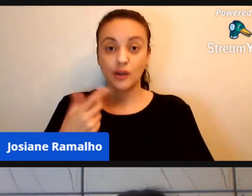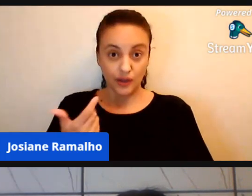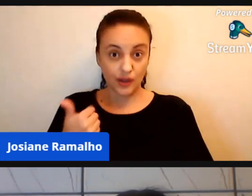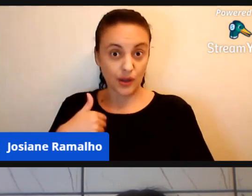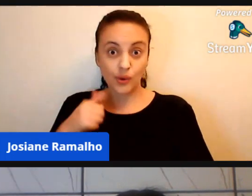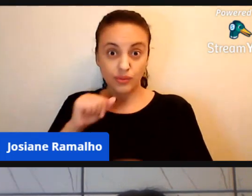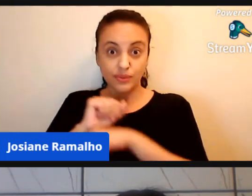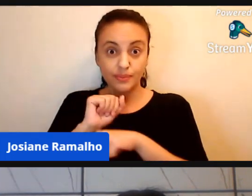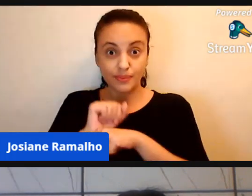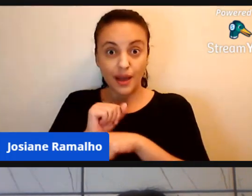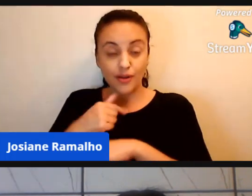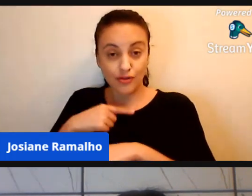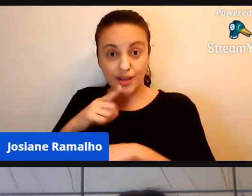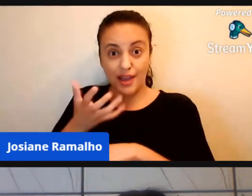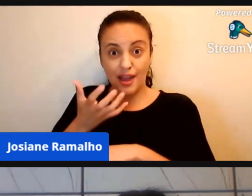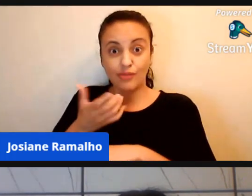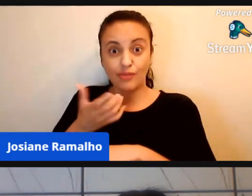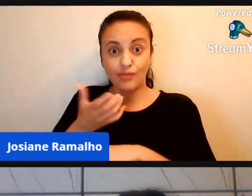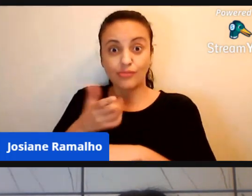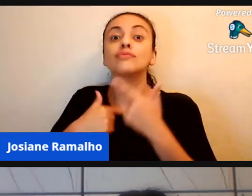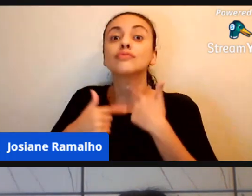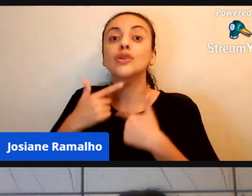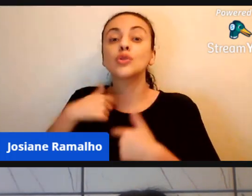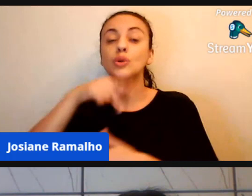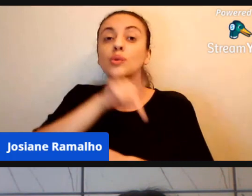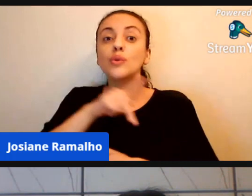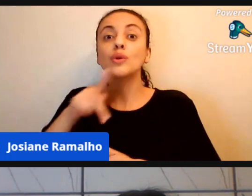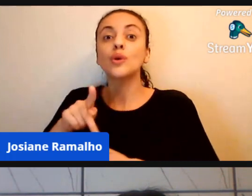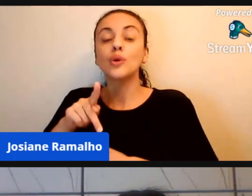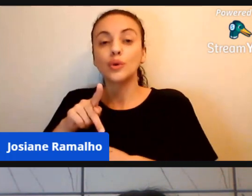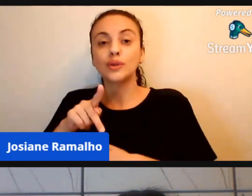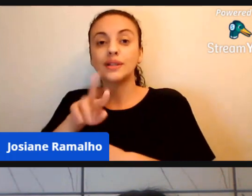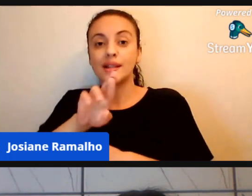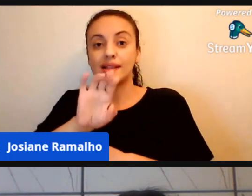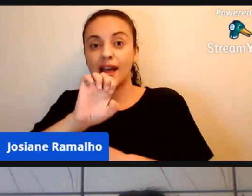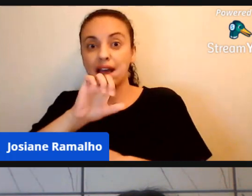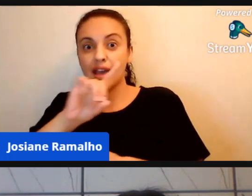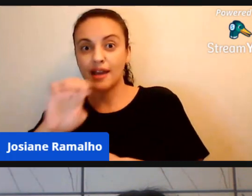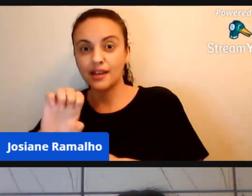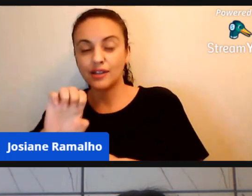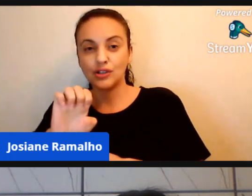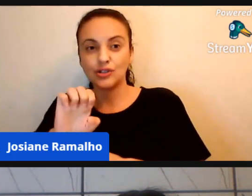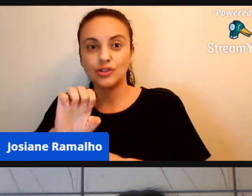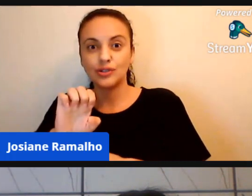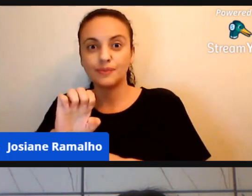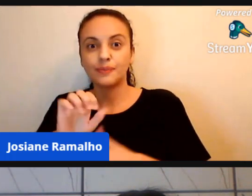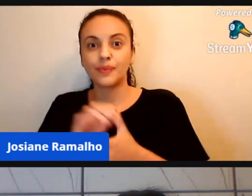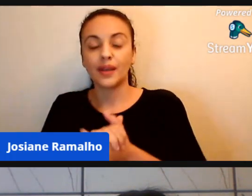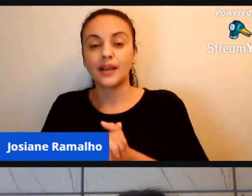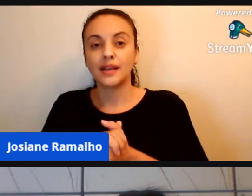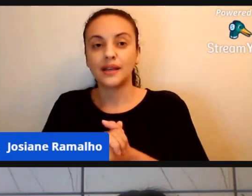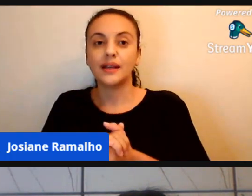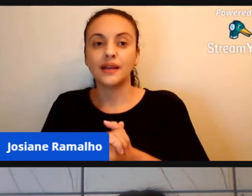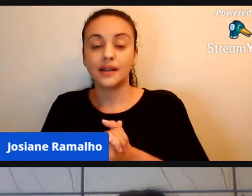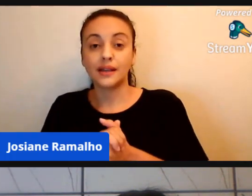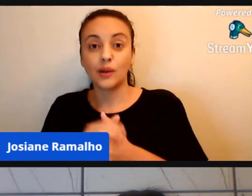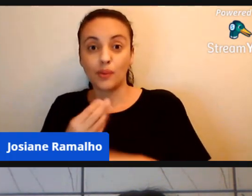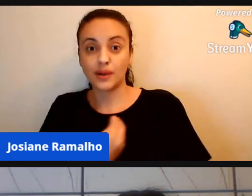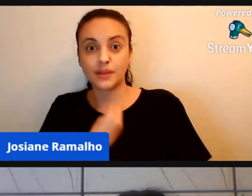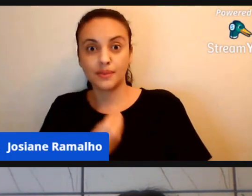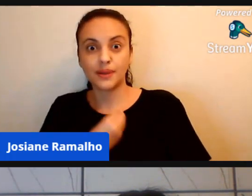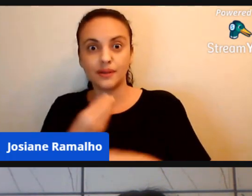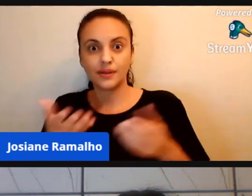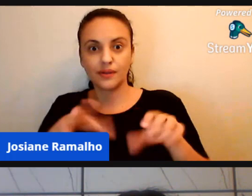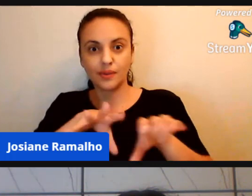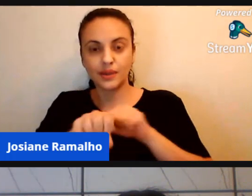professores da nossa rede, que estão ouvindo esses relatos, sintam-se abraçados por